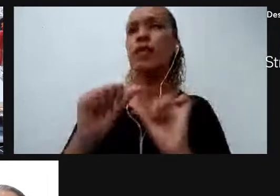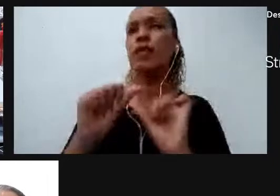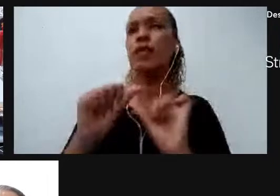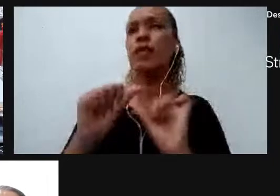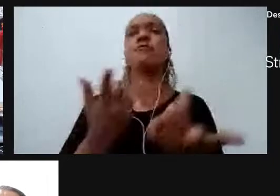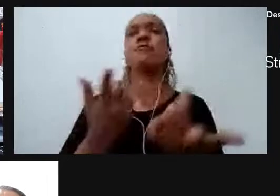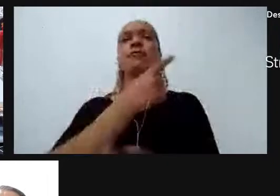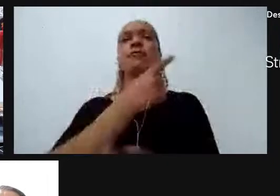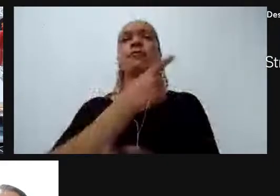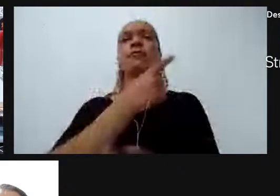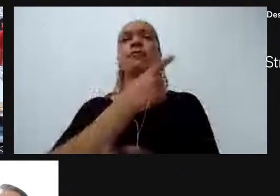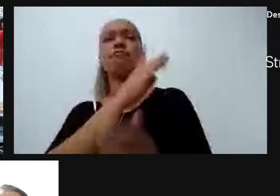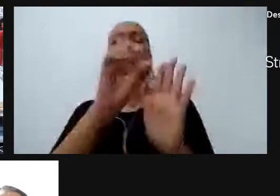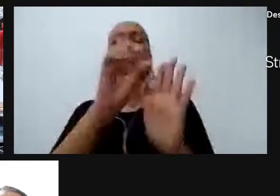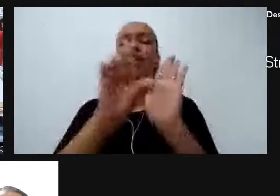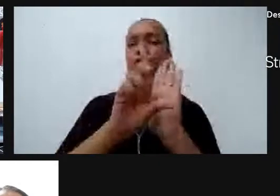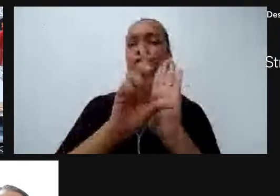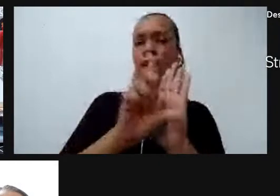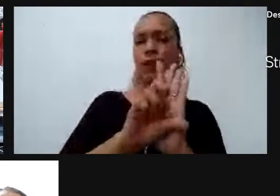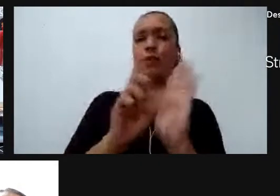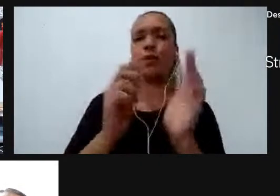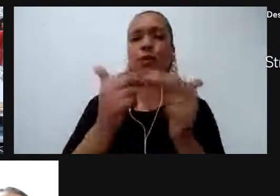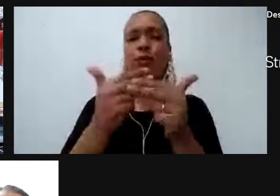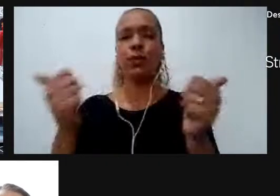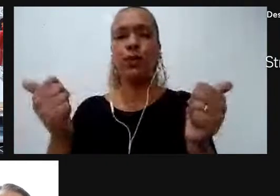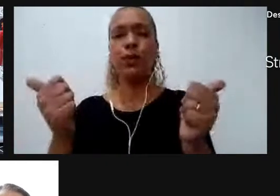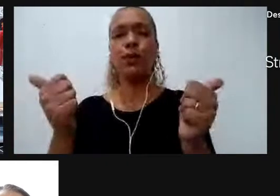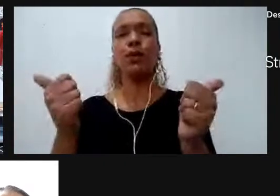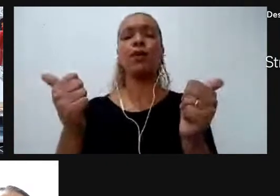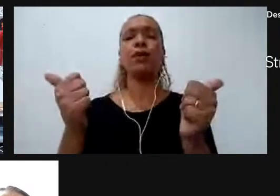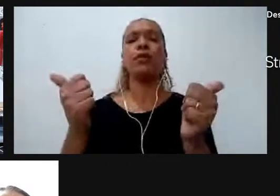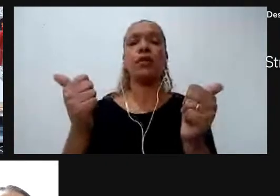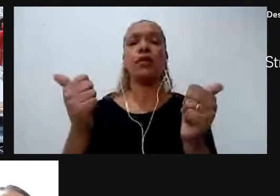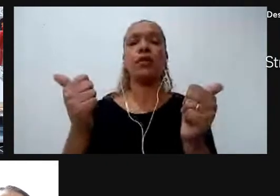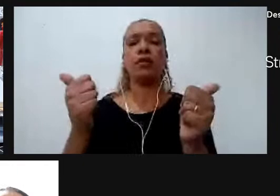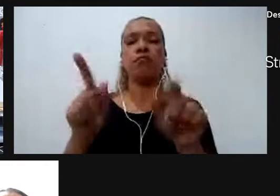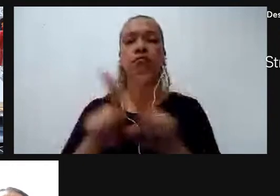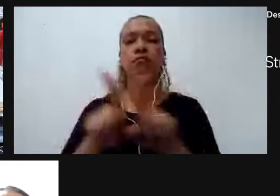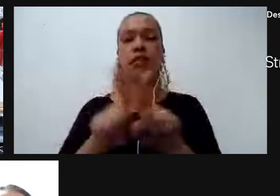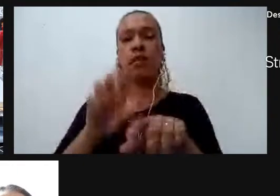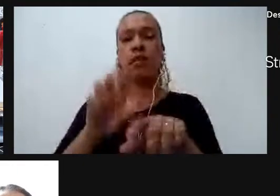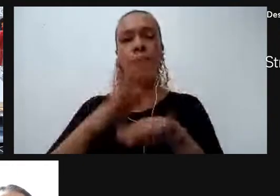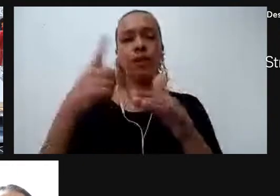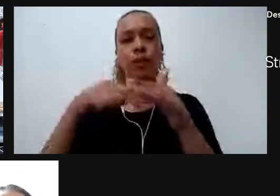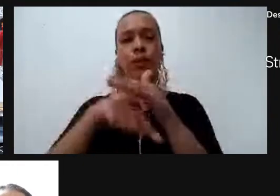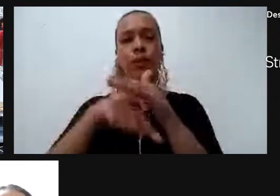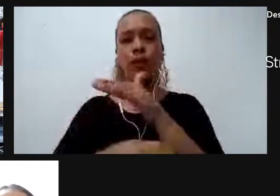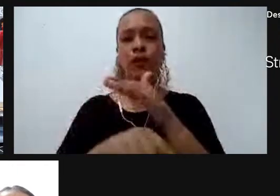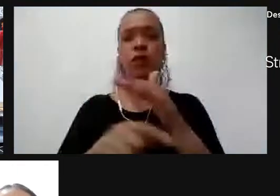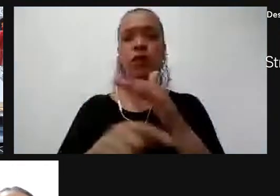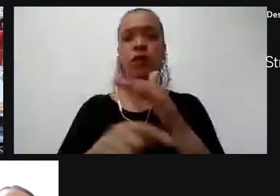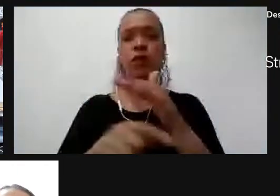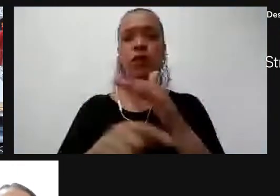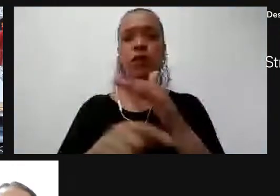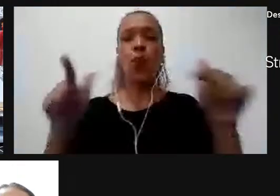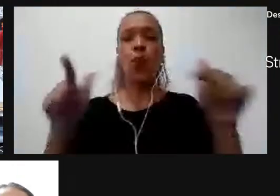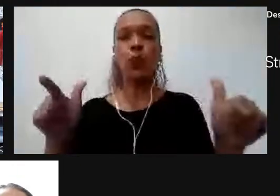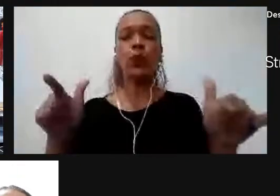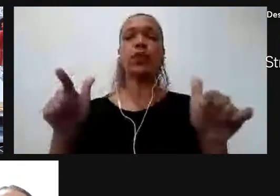a nossa tendência a aprofundar isso para outras discussões outros processos formativos que